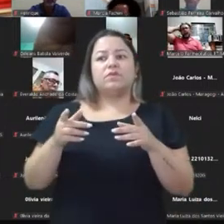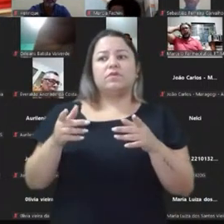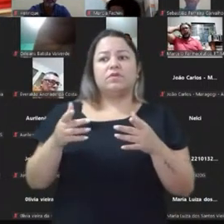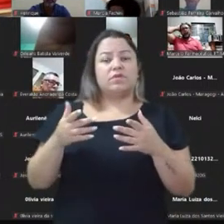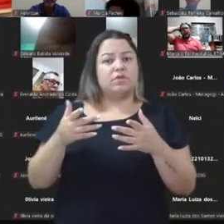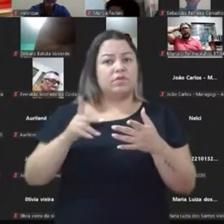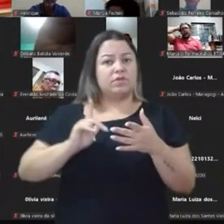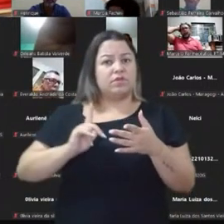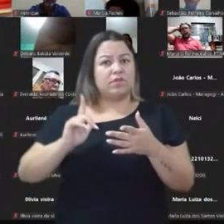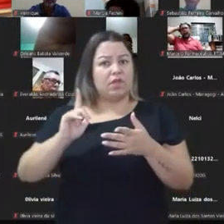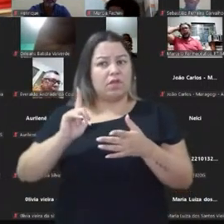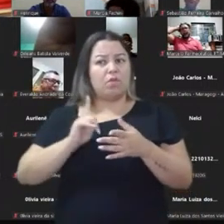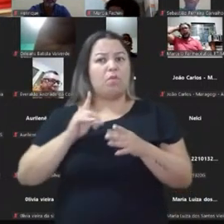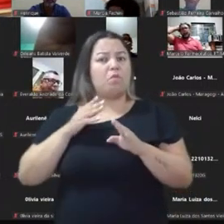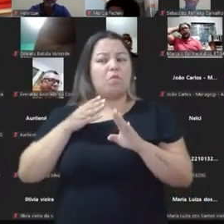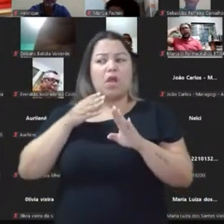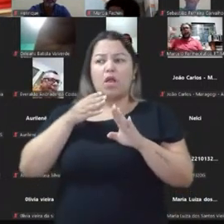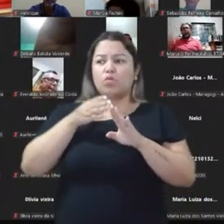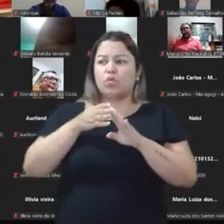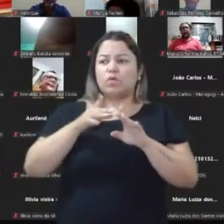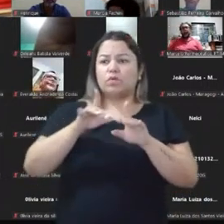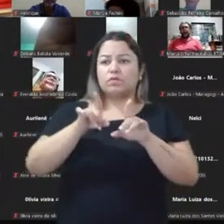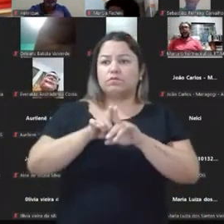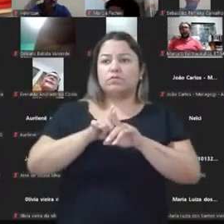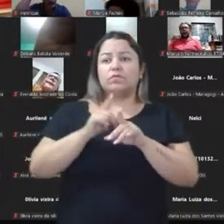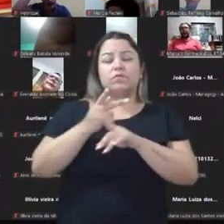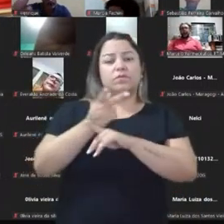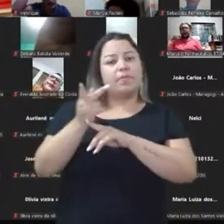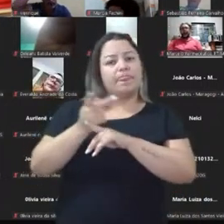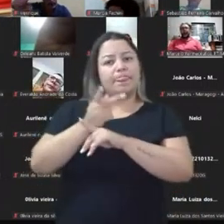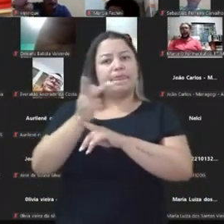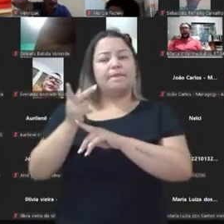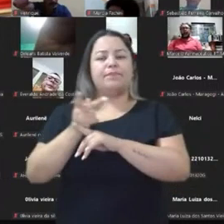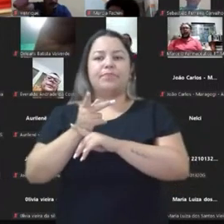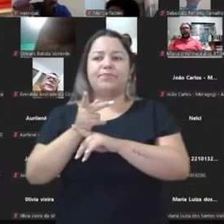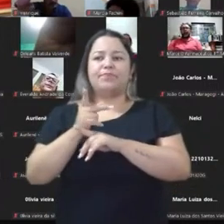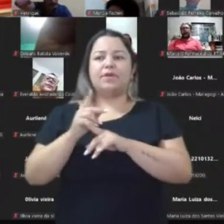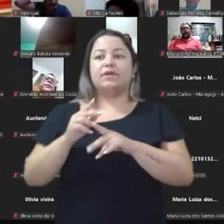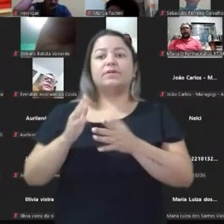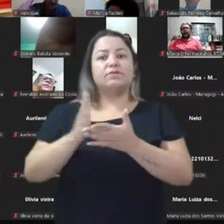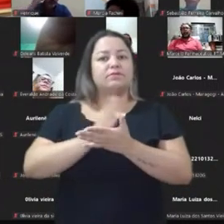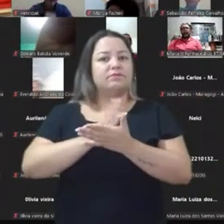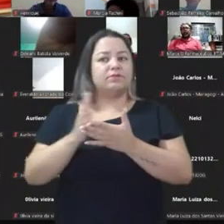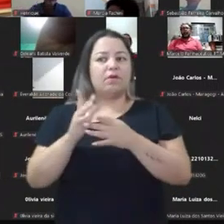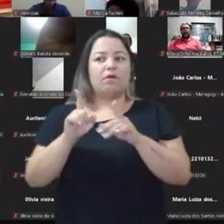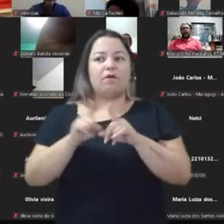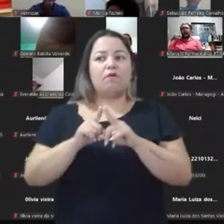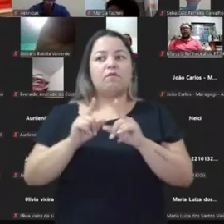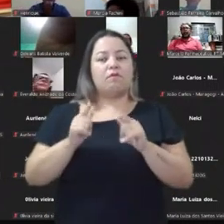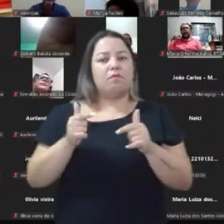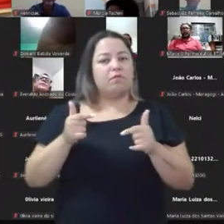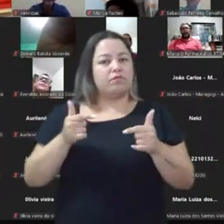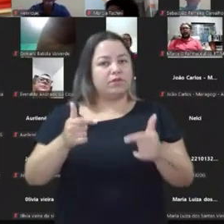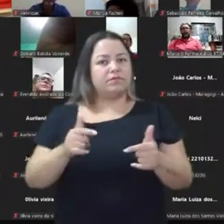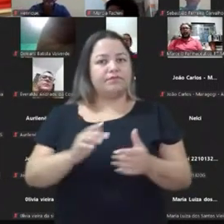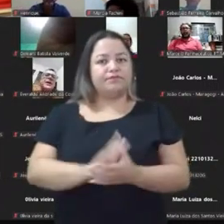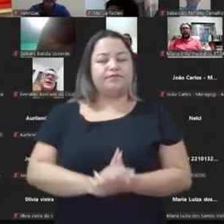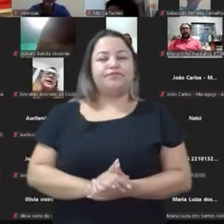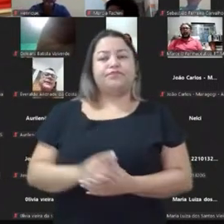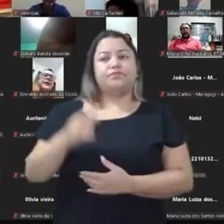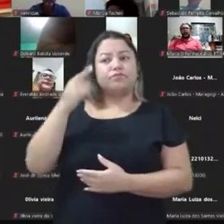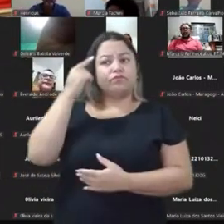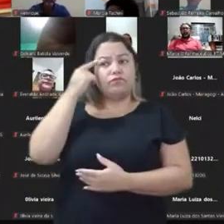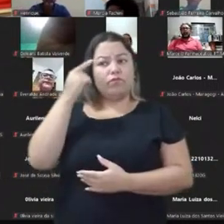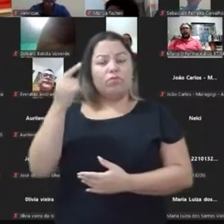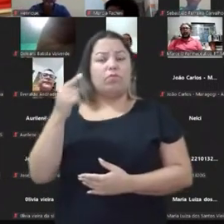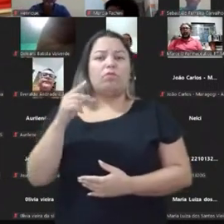nós precisamos ter uma certa centralidade, nós temos que buscar a universalidade de algumas bandeiras. Então, eu penso o seguinte, coisas como a